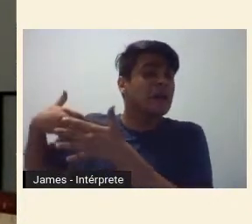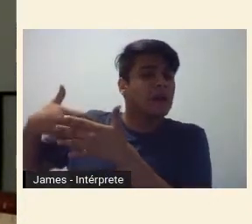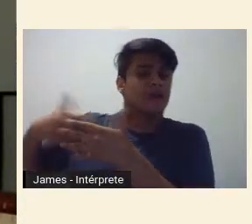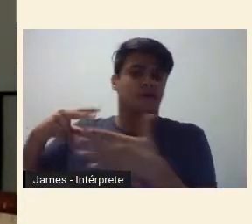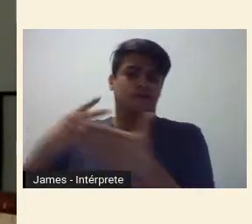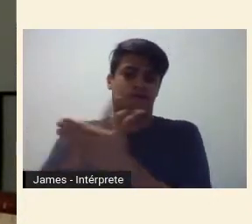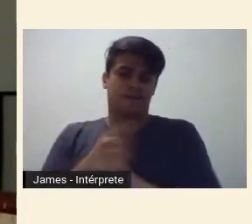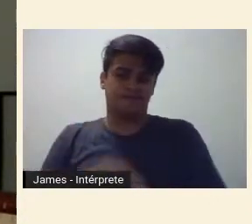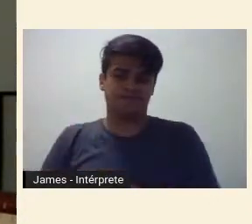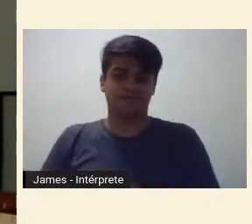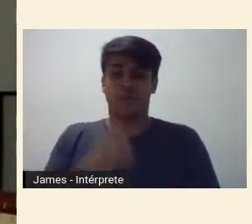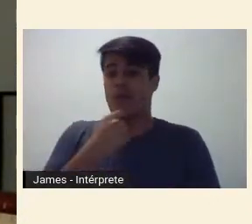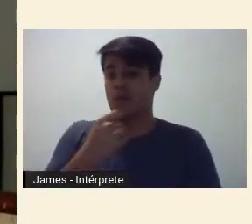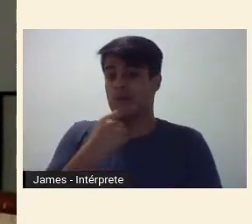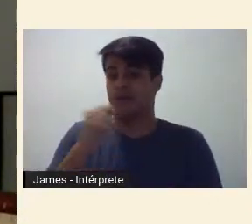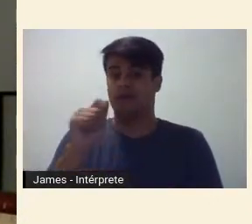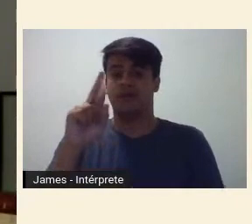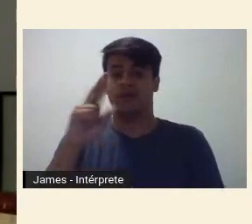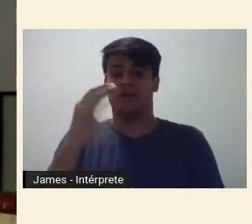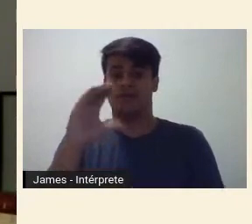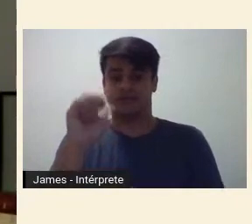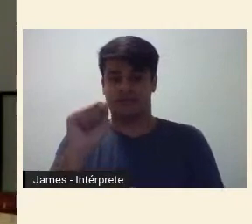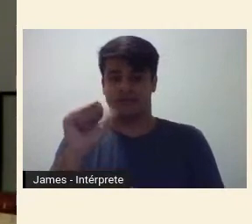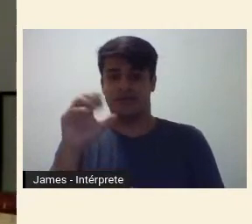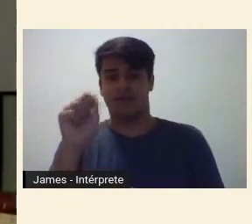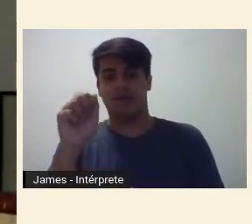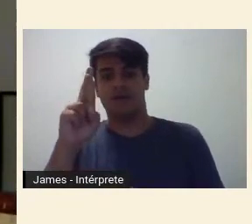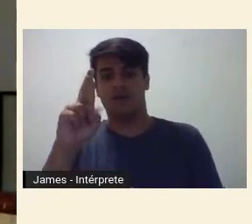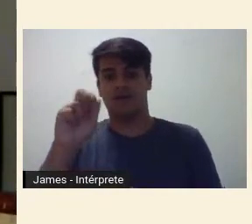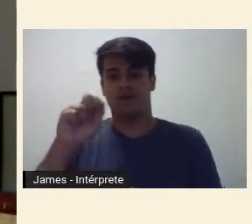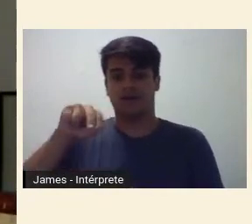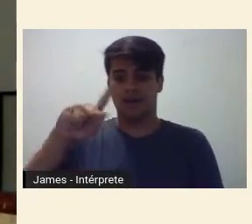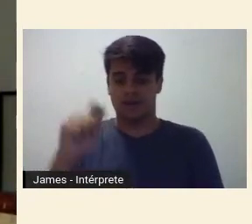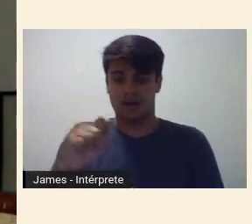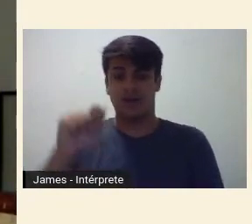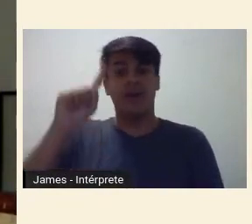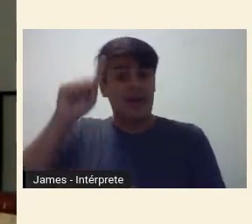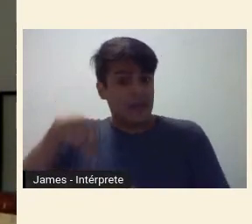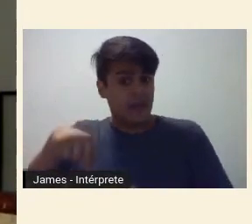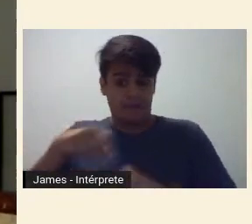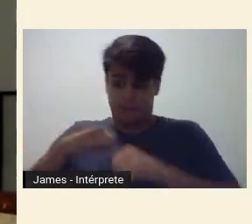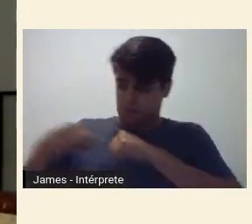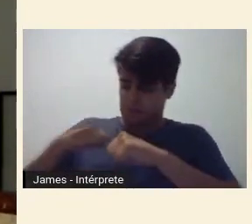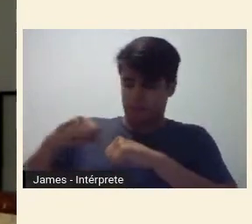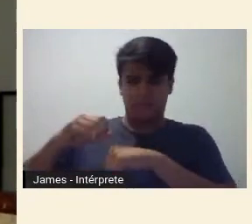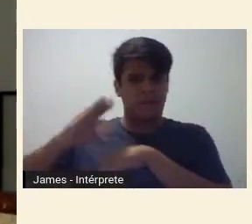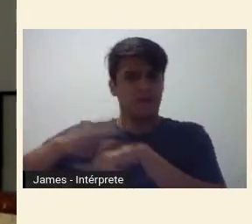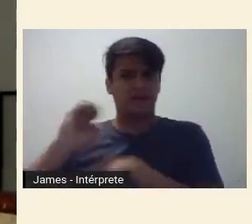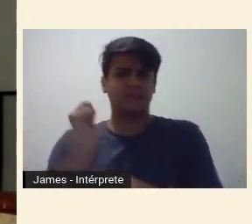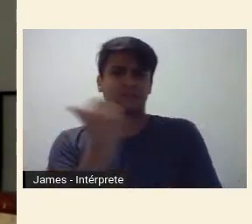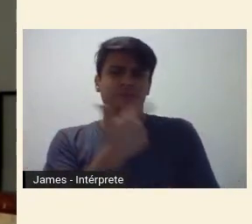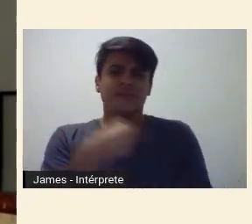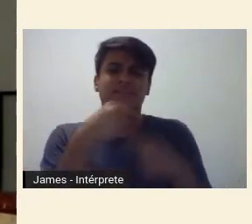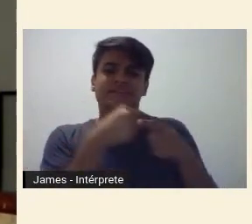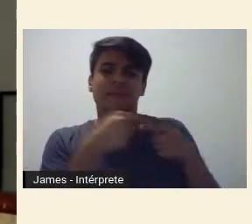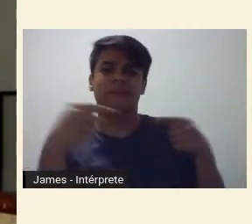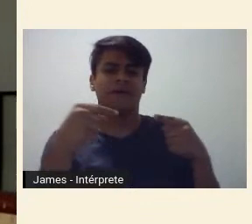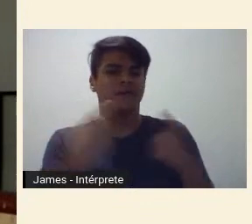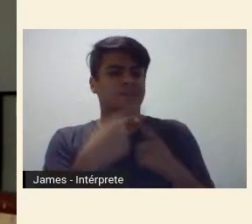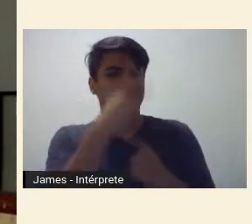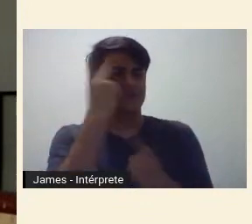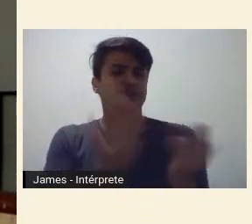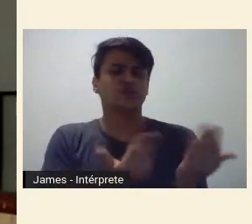figura de Graça Aranha era mais mobilizadora de um debate nacional do que a própria semana com seus jovens paulistanos sem projeção.